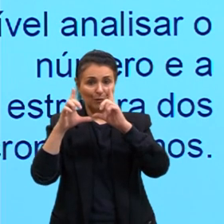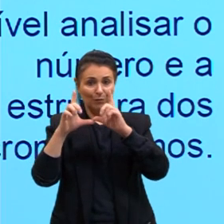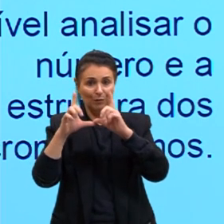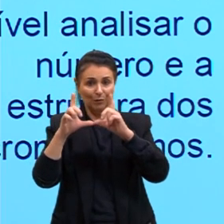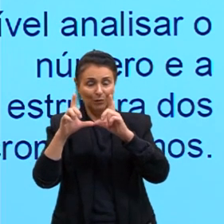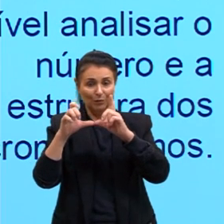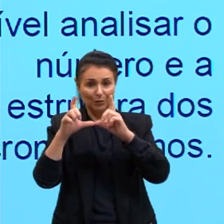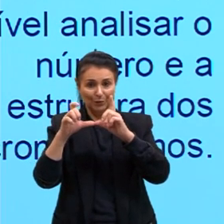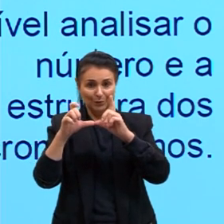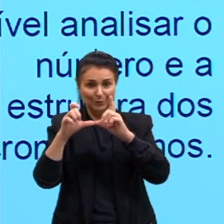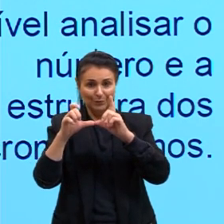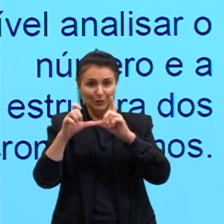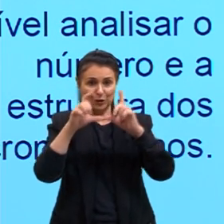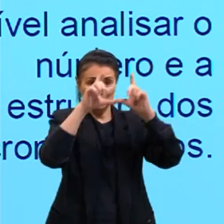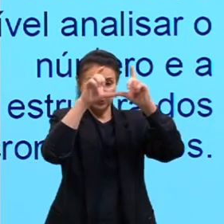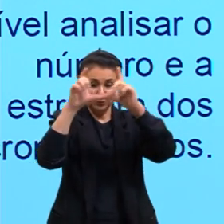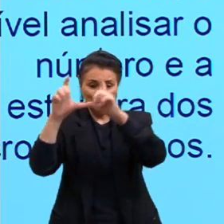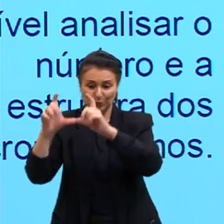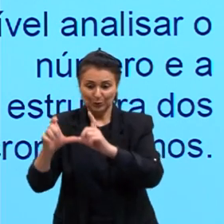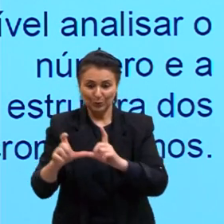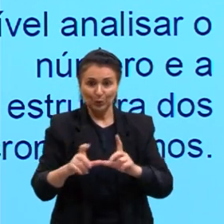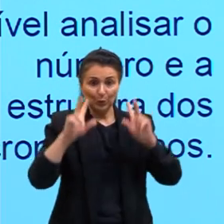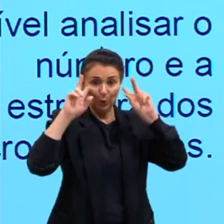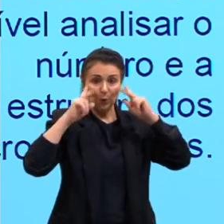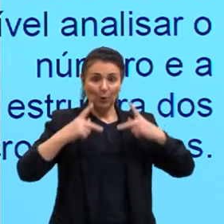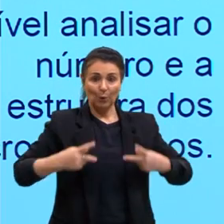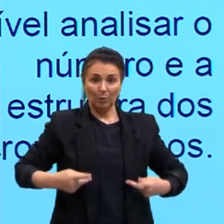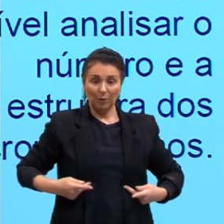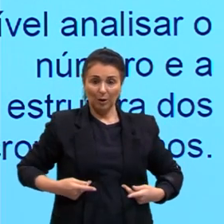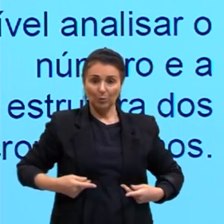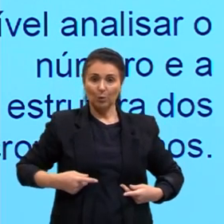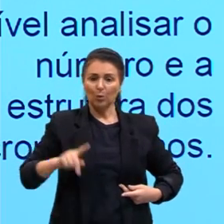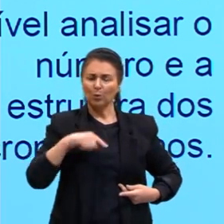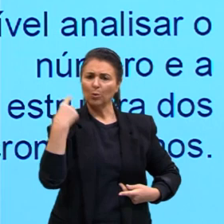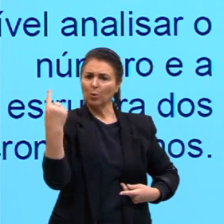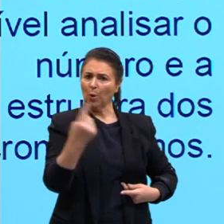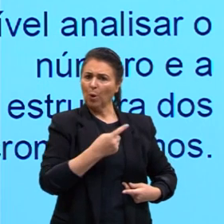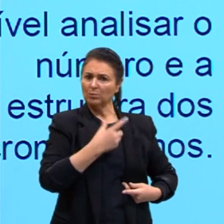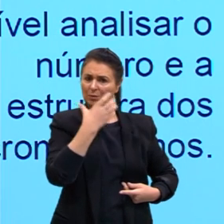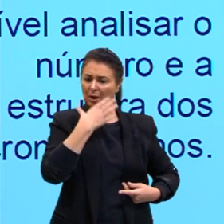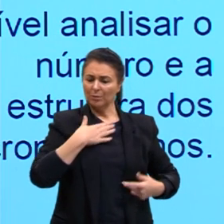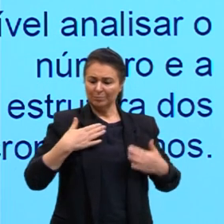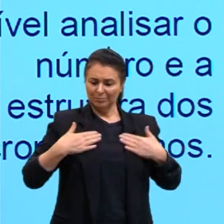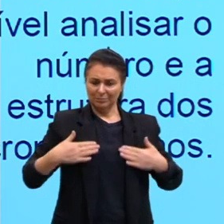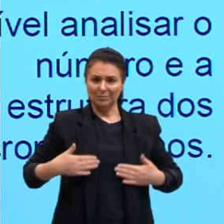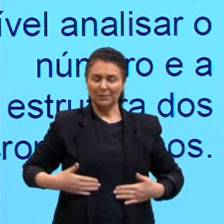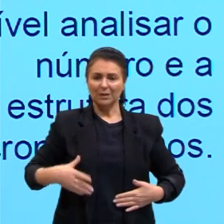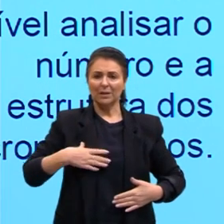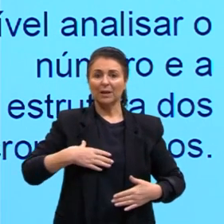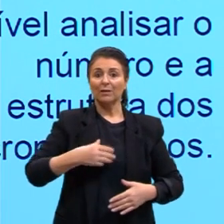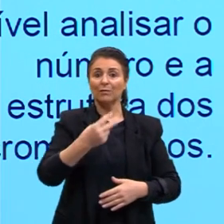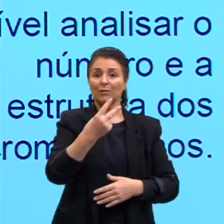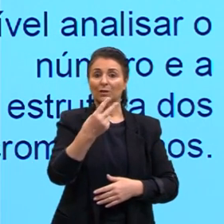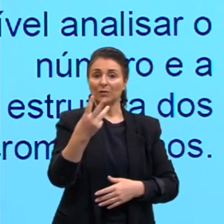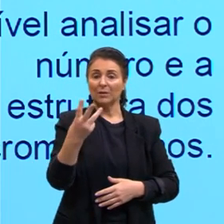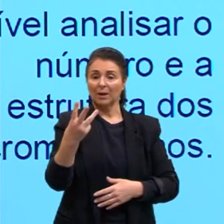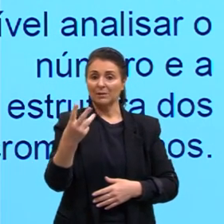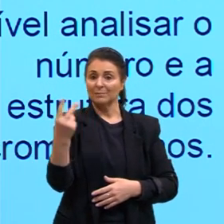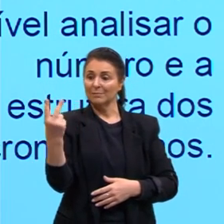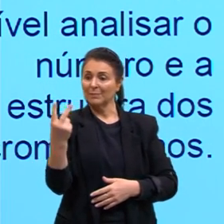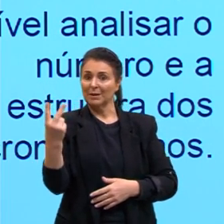cariótipagem humana. Então, os seres humanos, nós temos 23 pares de